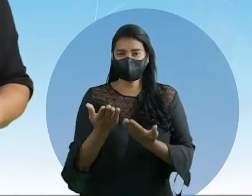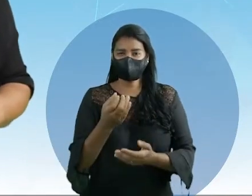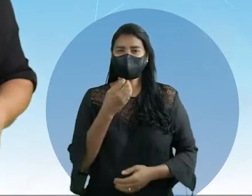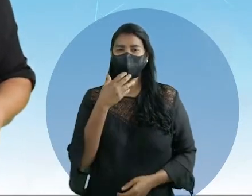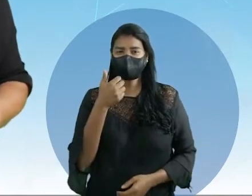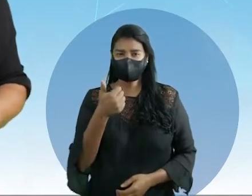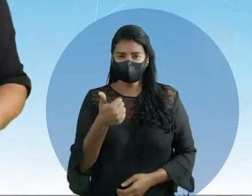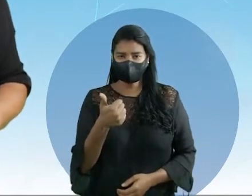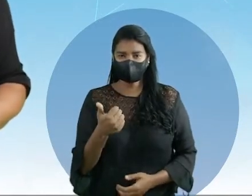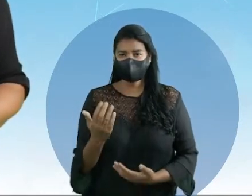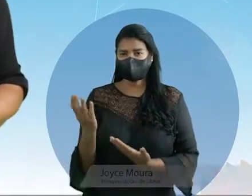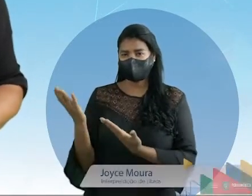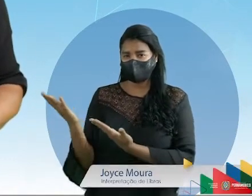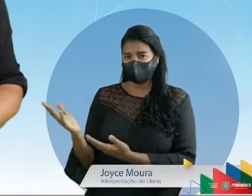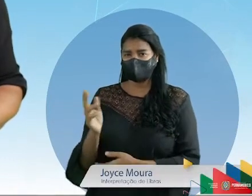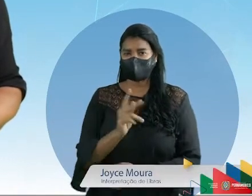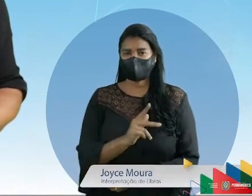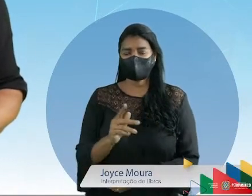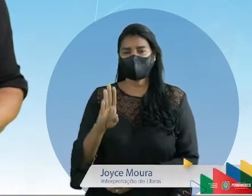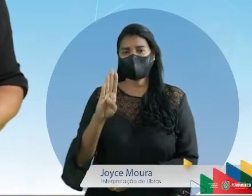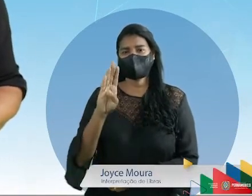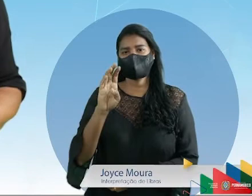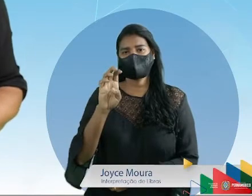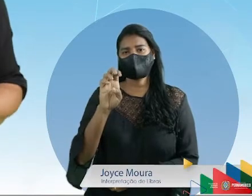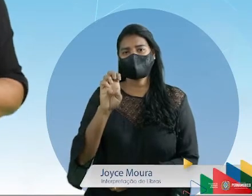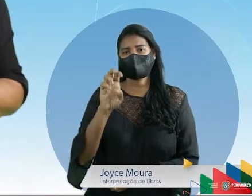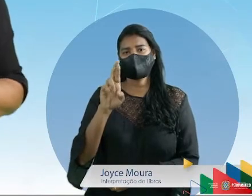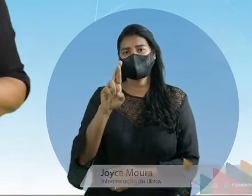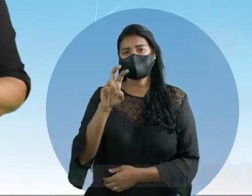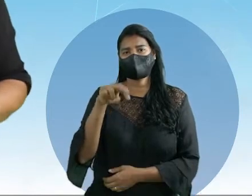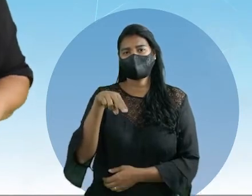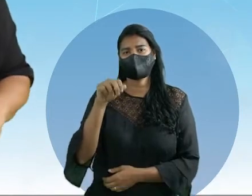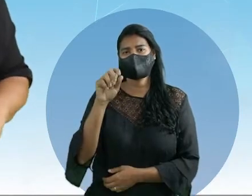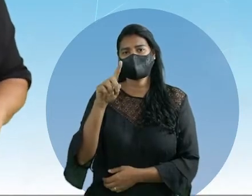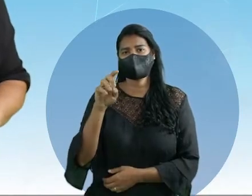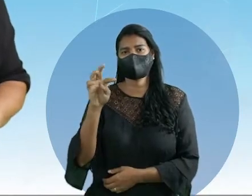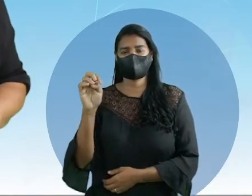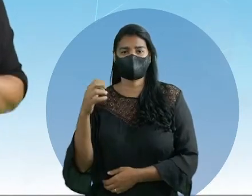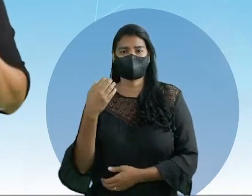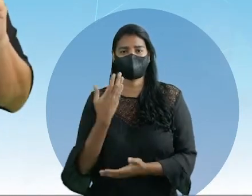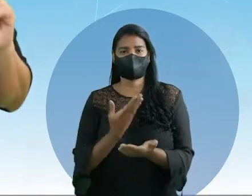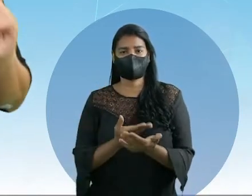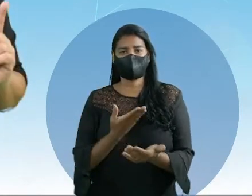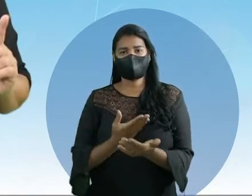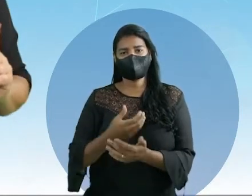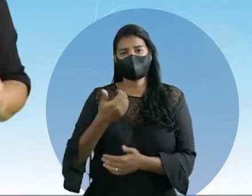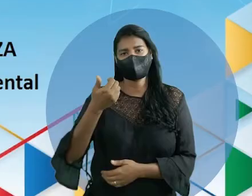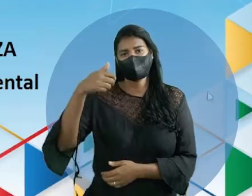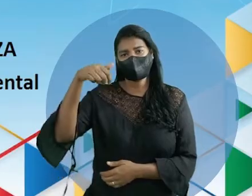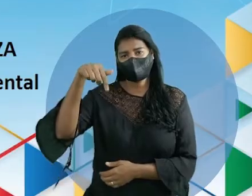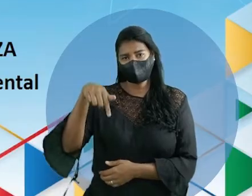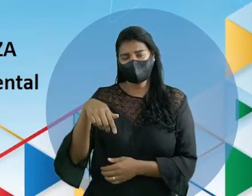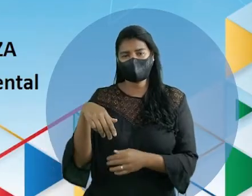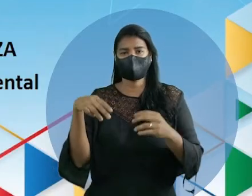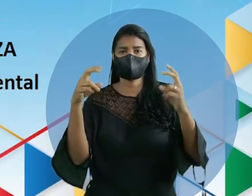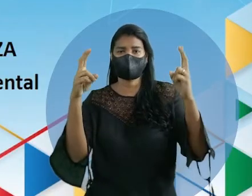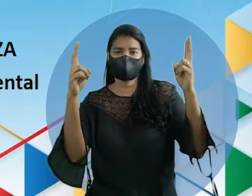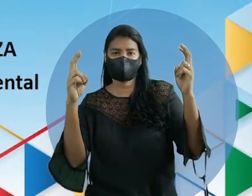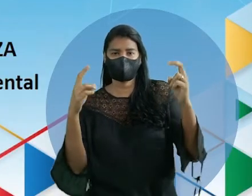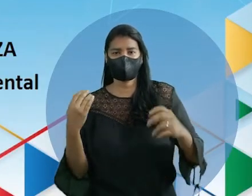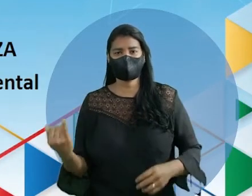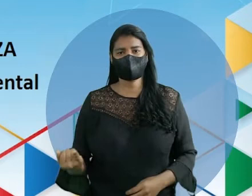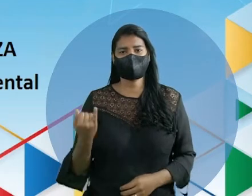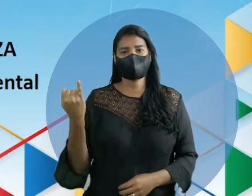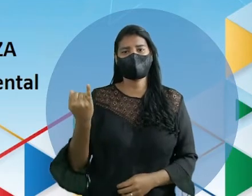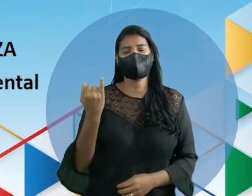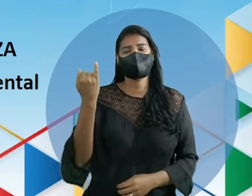bem? Sou a professora Bernadette de Souza. A nossa aula hoje é a 17. Com o tema, a importância das